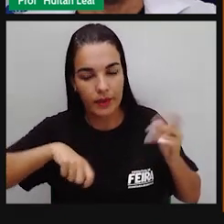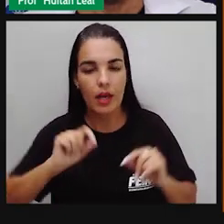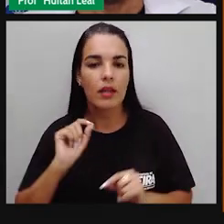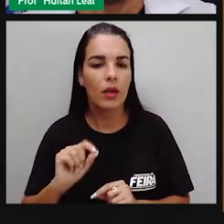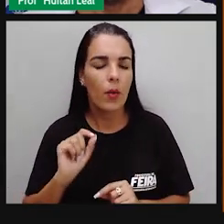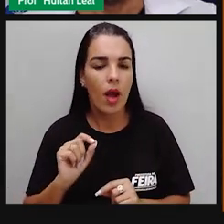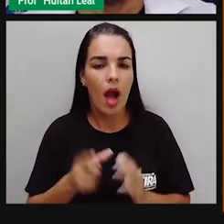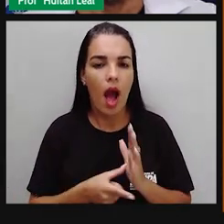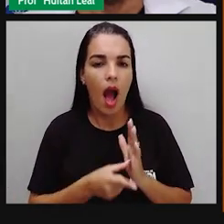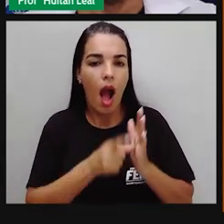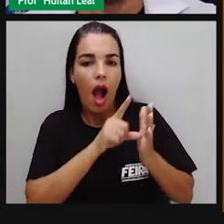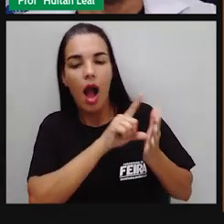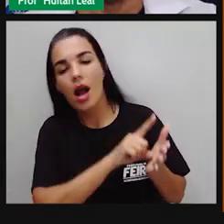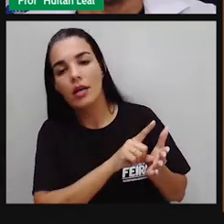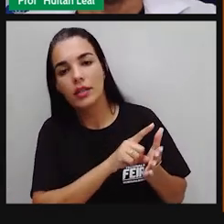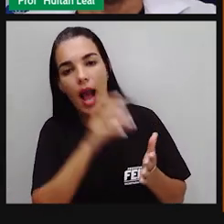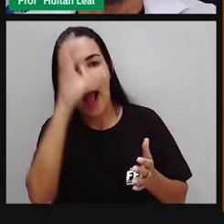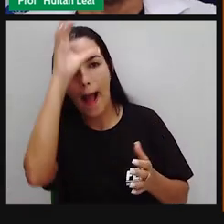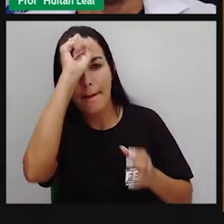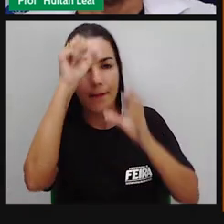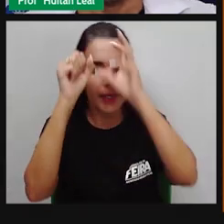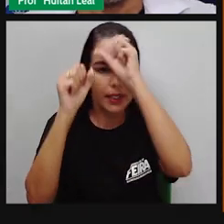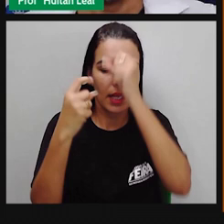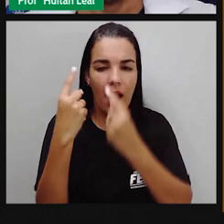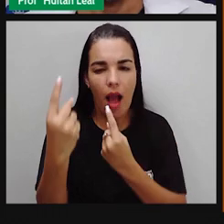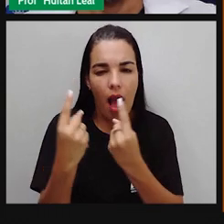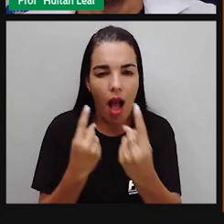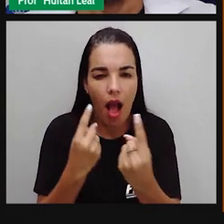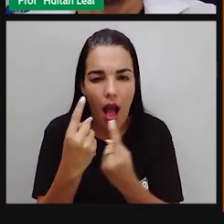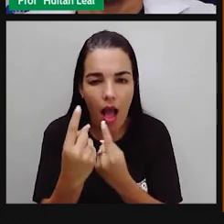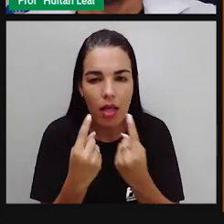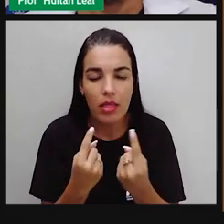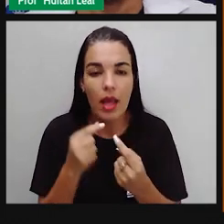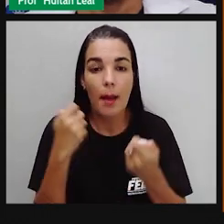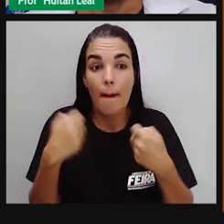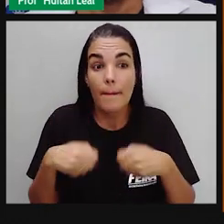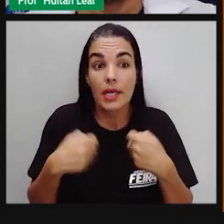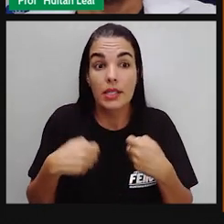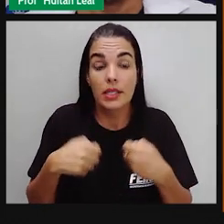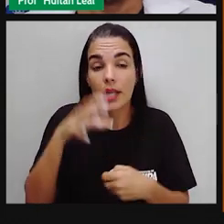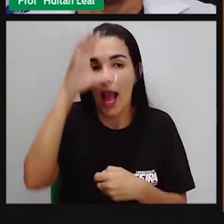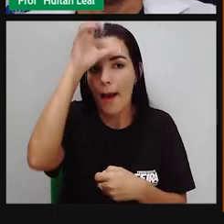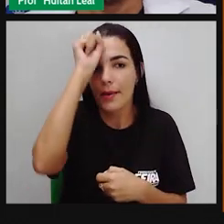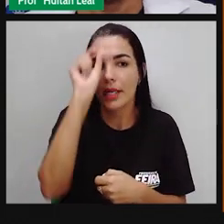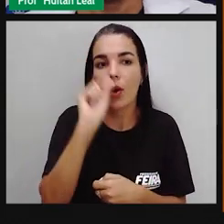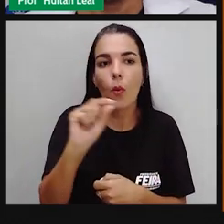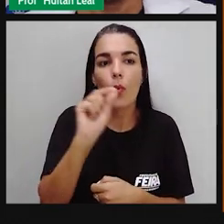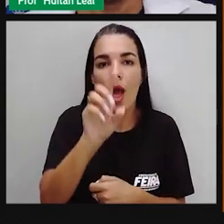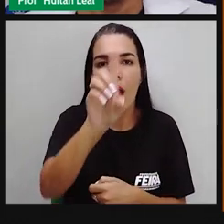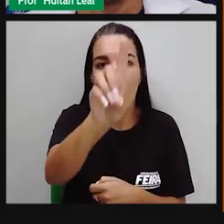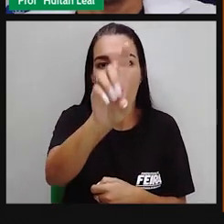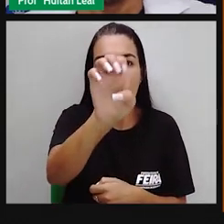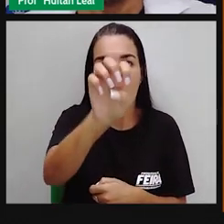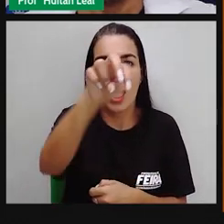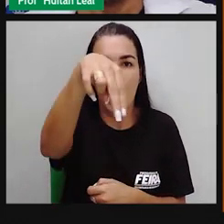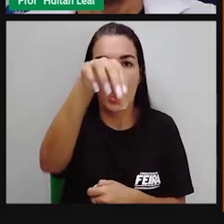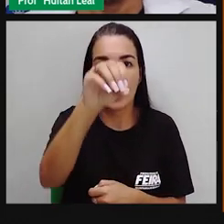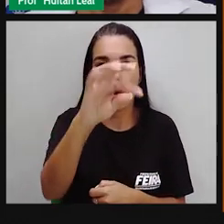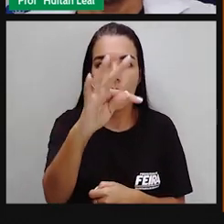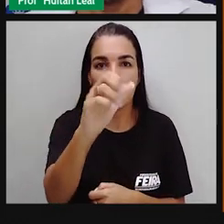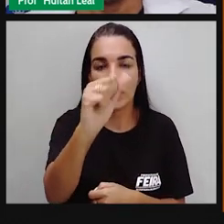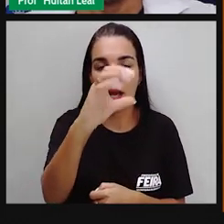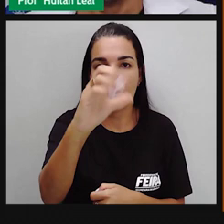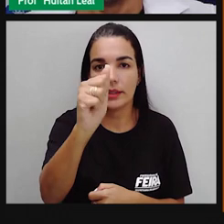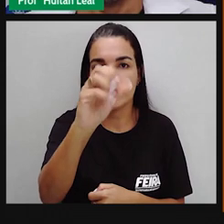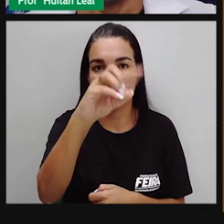aprendermos direitinho cada figura de linguagem, nós temos que ter uma noção do que é denotação e